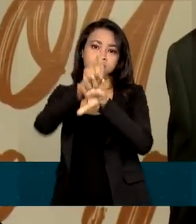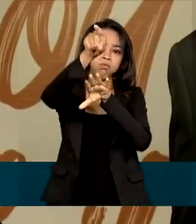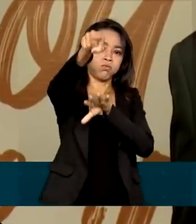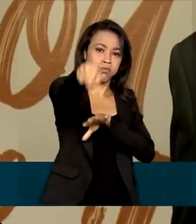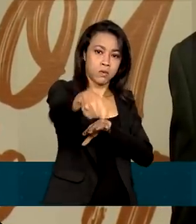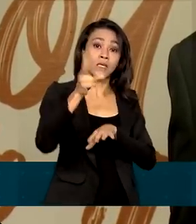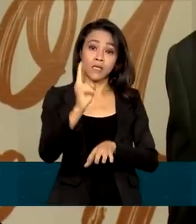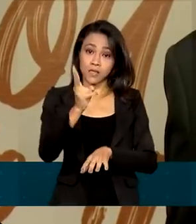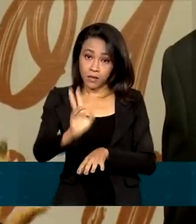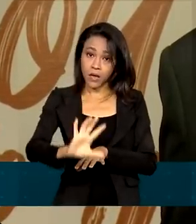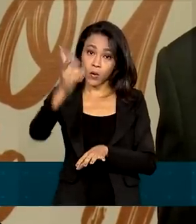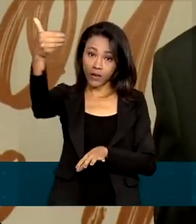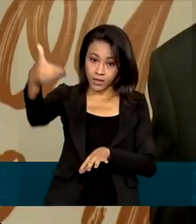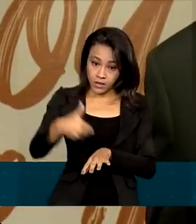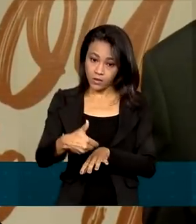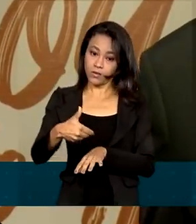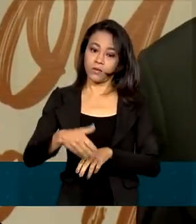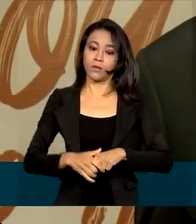sempre acontece.